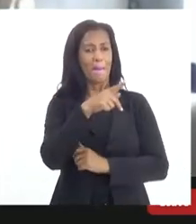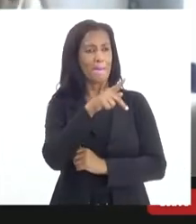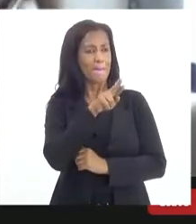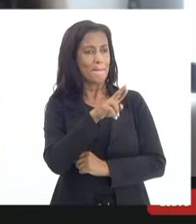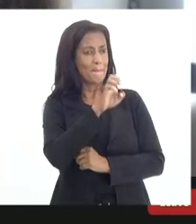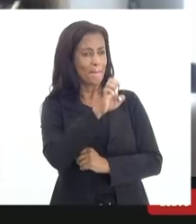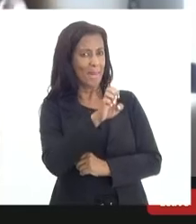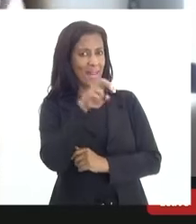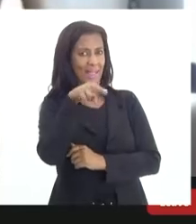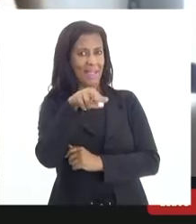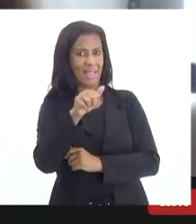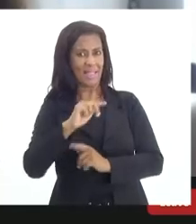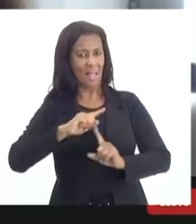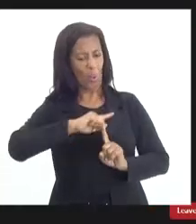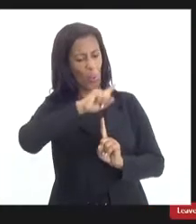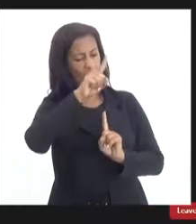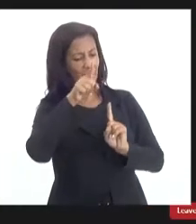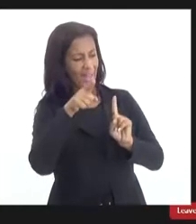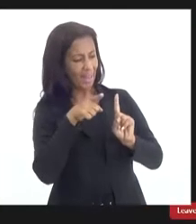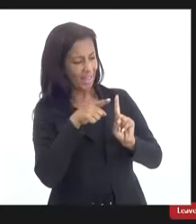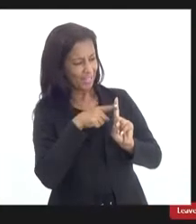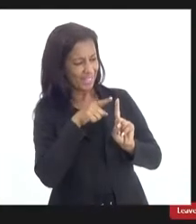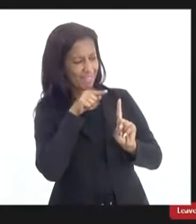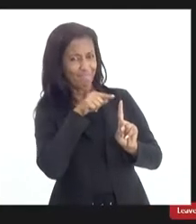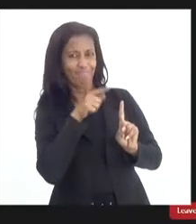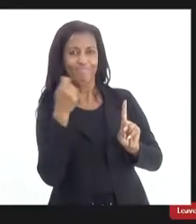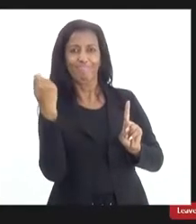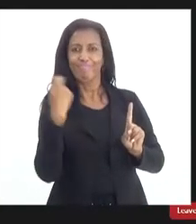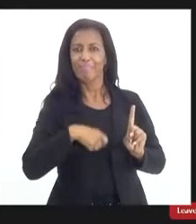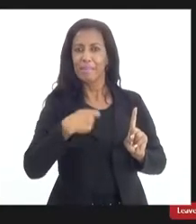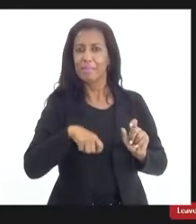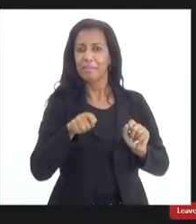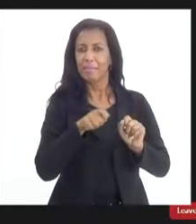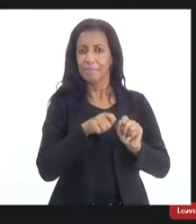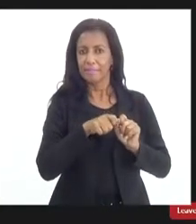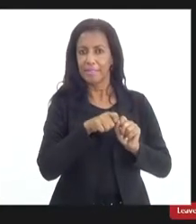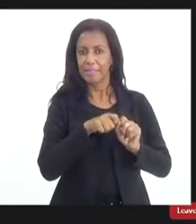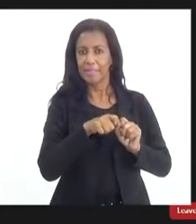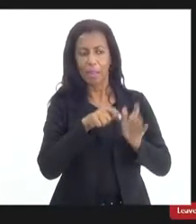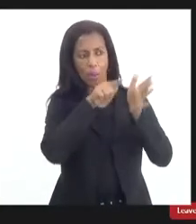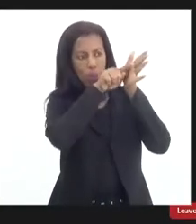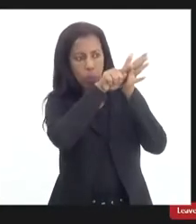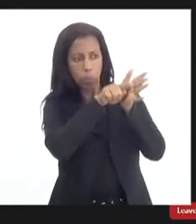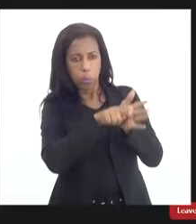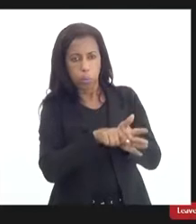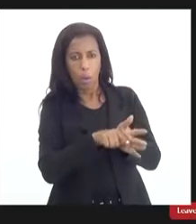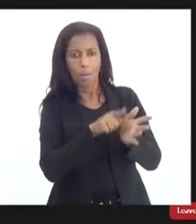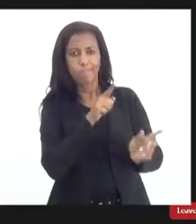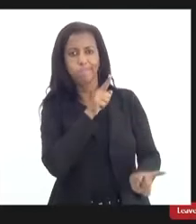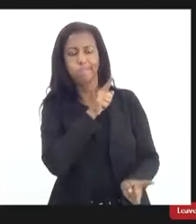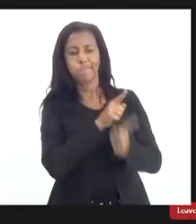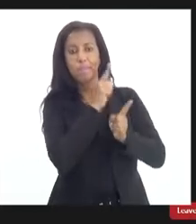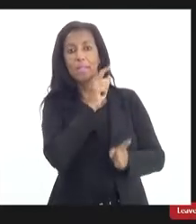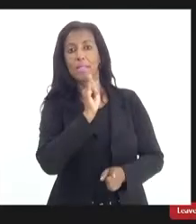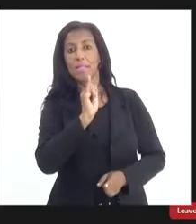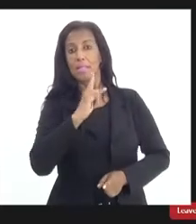importantíssima a identificação dessa doença e com isso nós temos